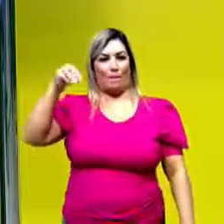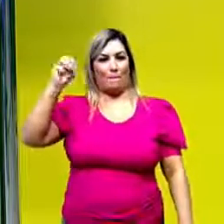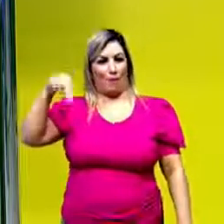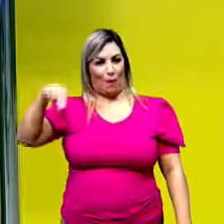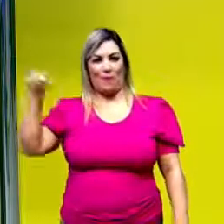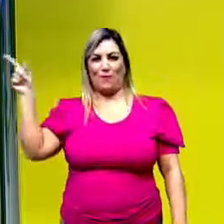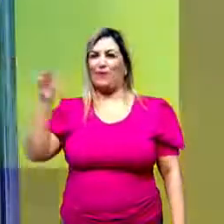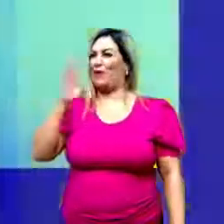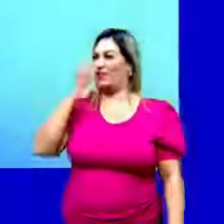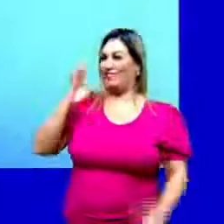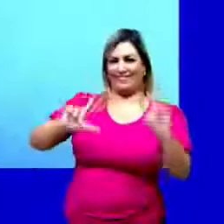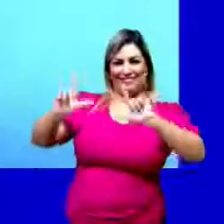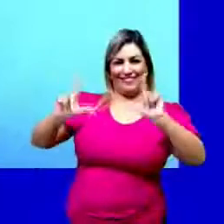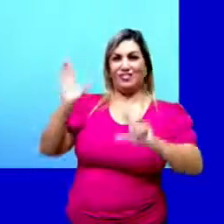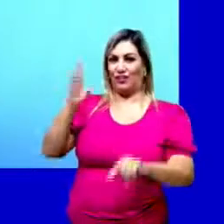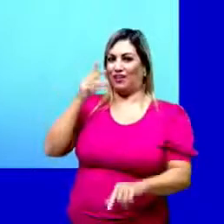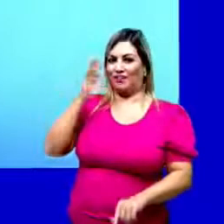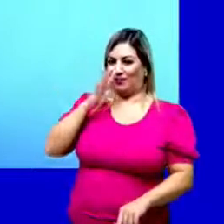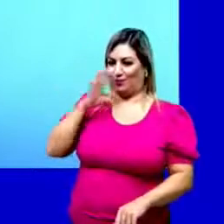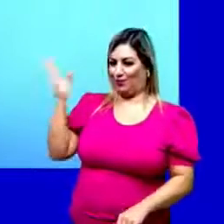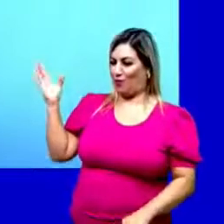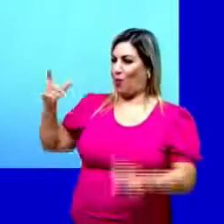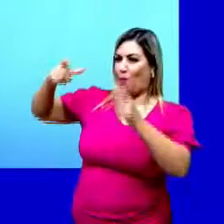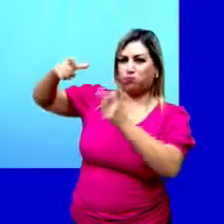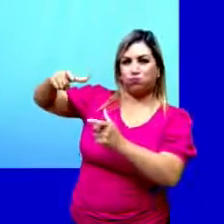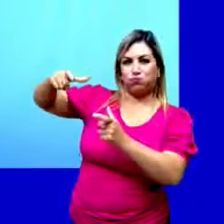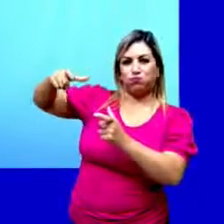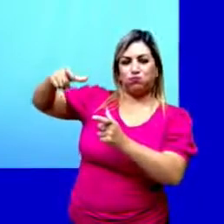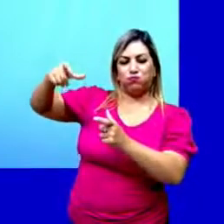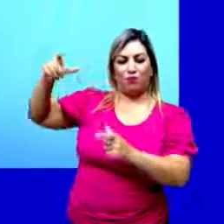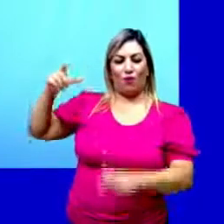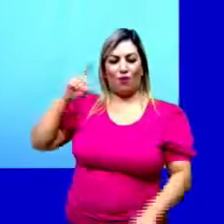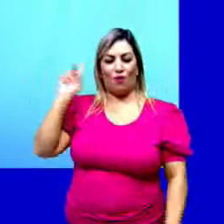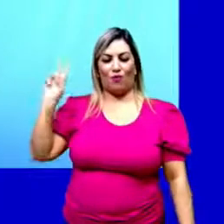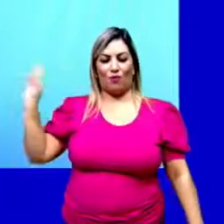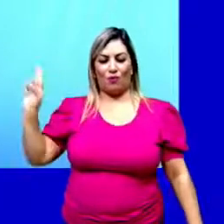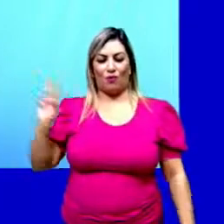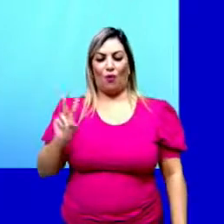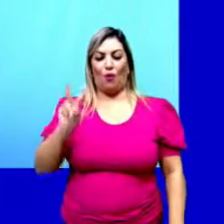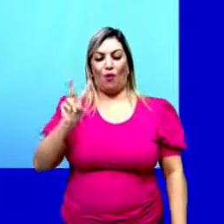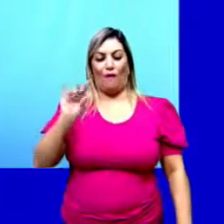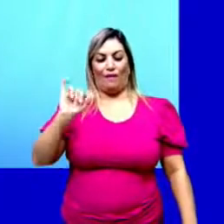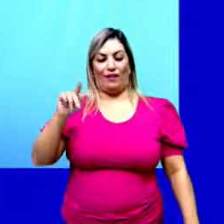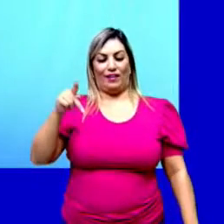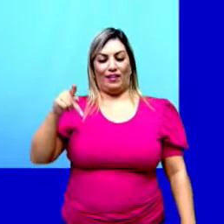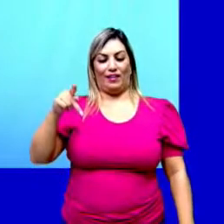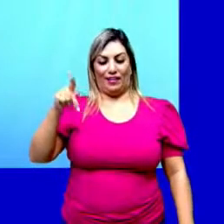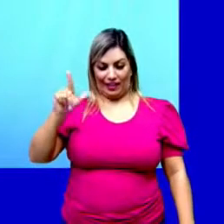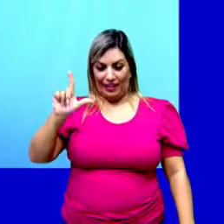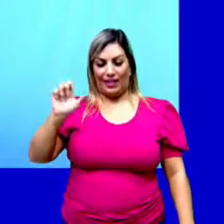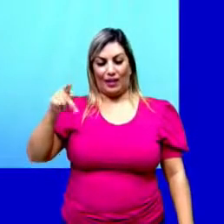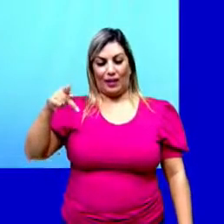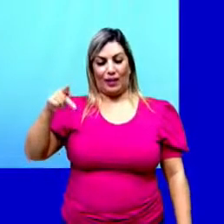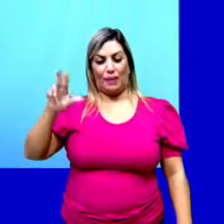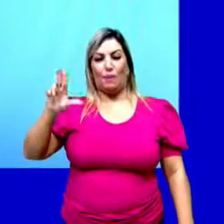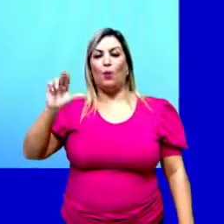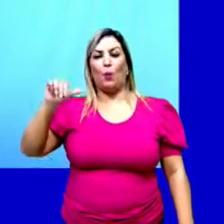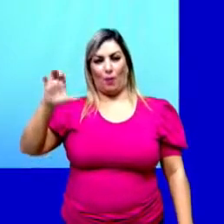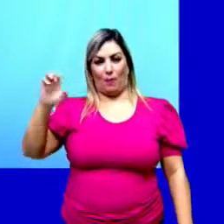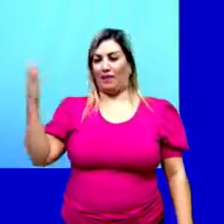Pokémon aí? Então, se você já viu, Pokémon Villeplume, ele foi inspirado nessa flor de raflésia, ok?